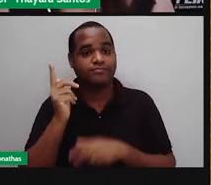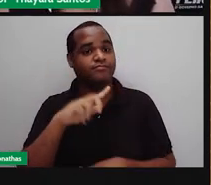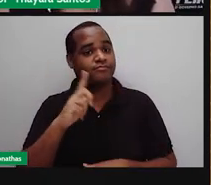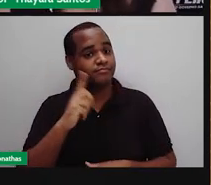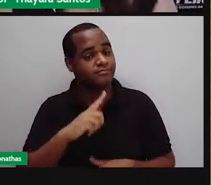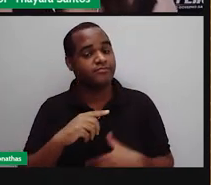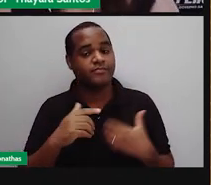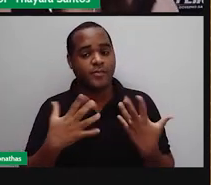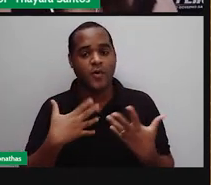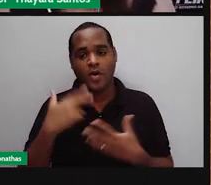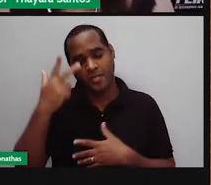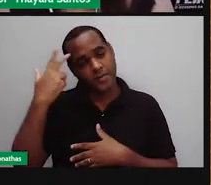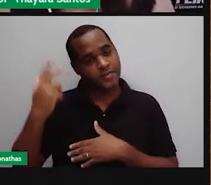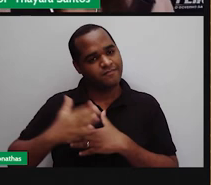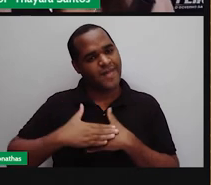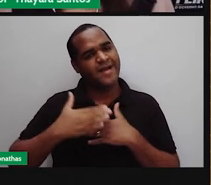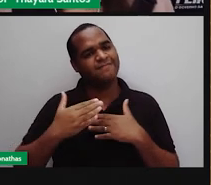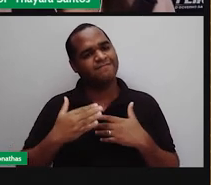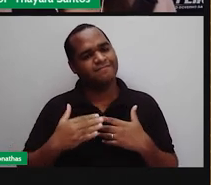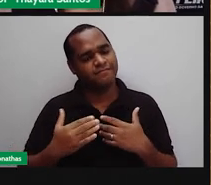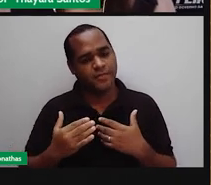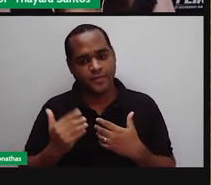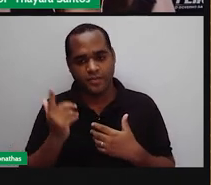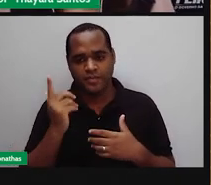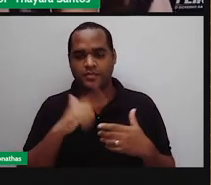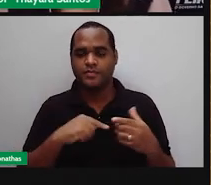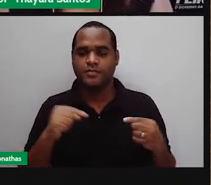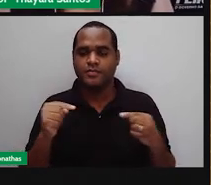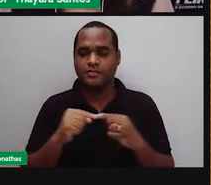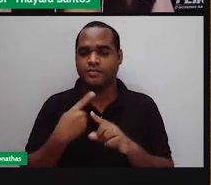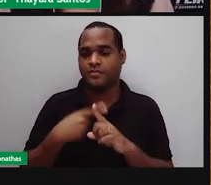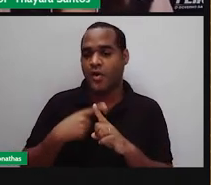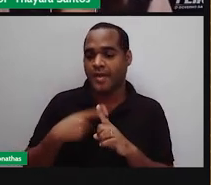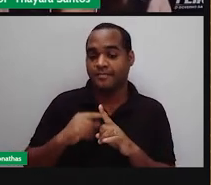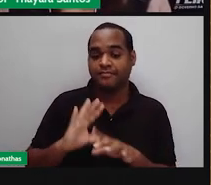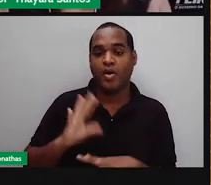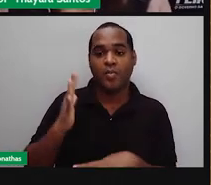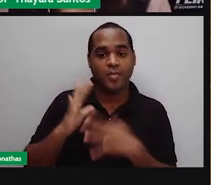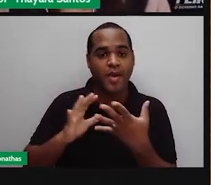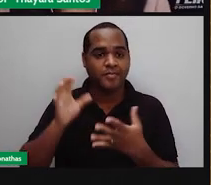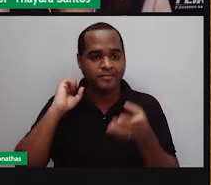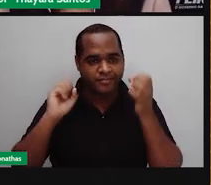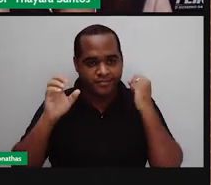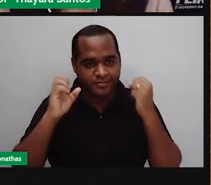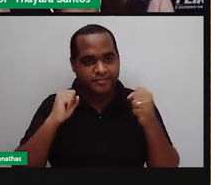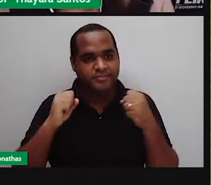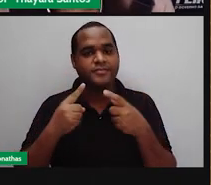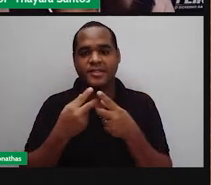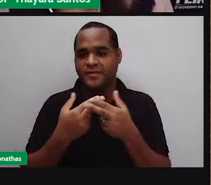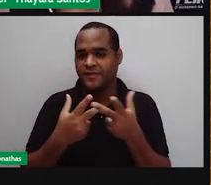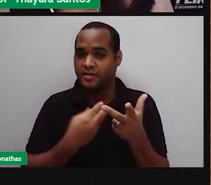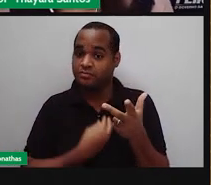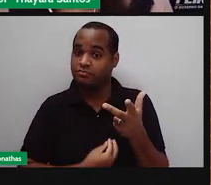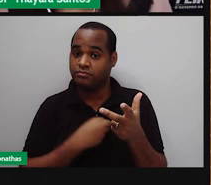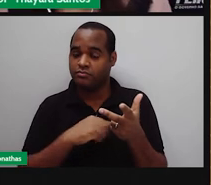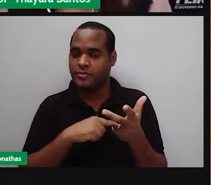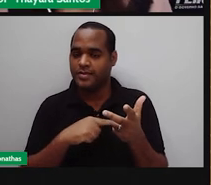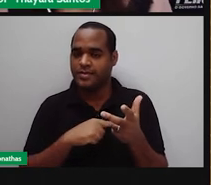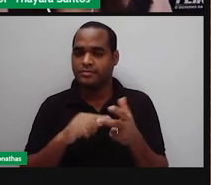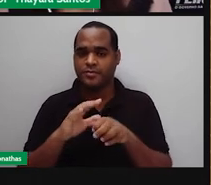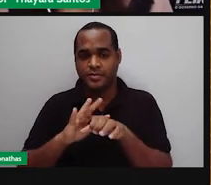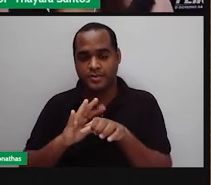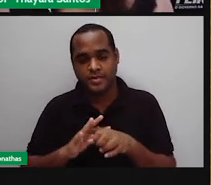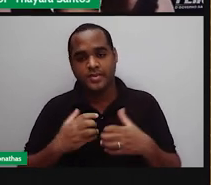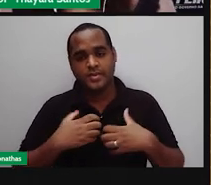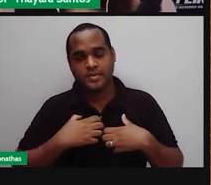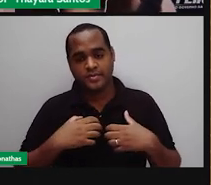Você acorda, pisou, bateu sem querer ali? Você acorda justamente por causa desses mecanorreceptores de pressão que estão ali na nossa